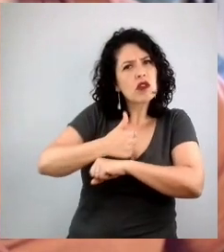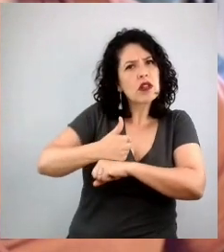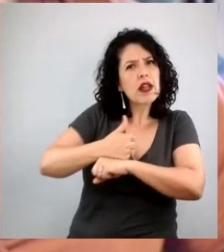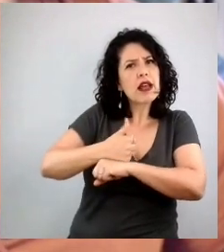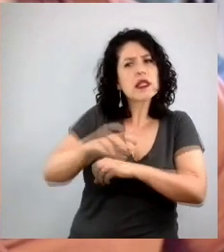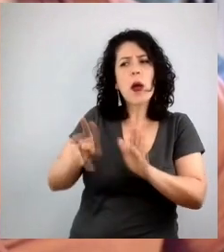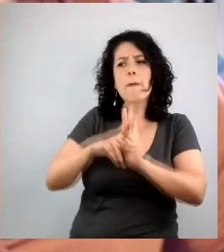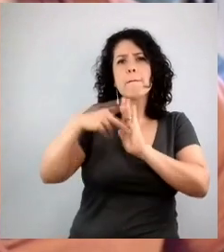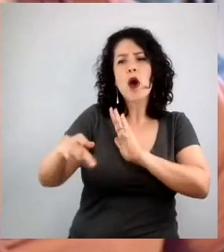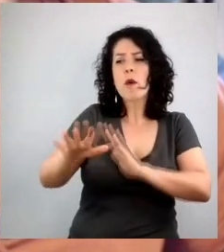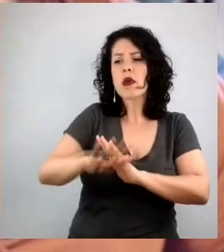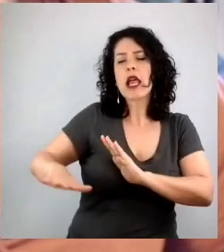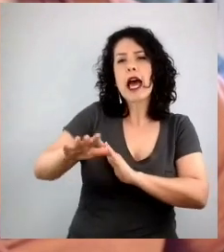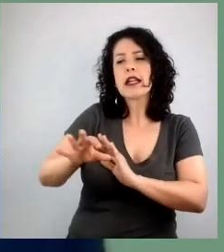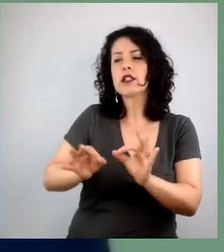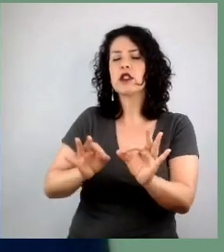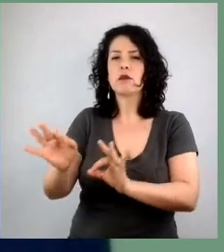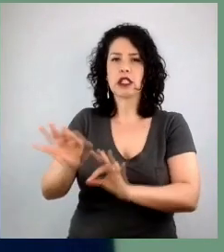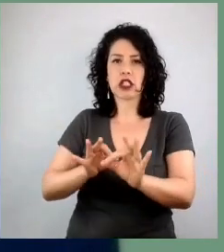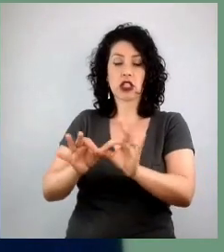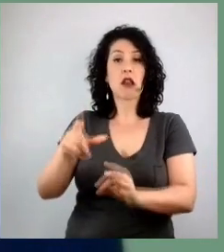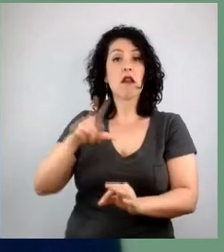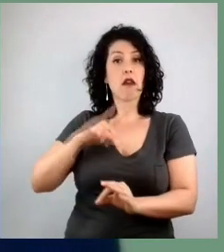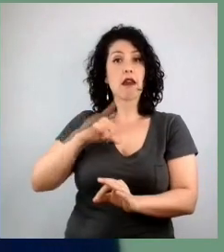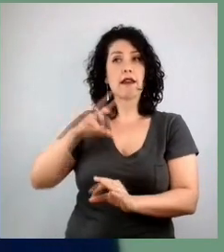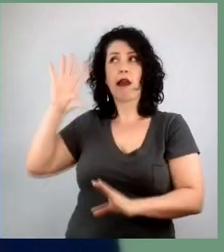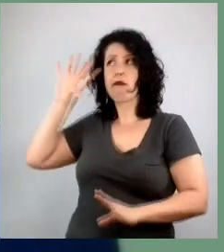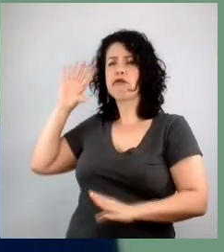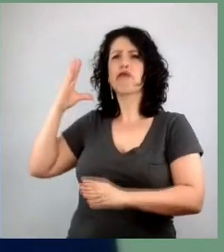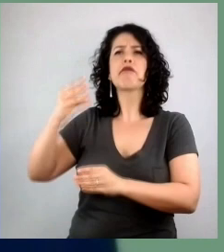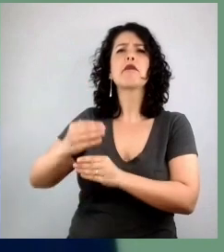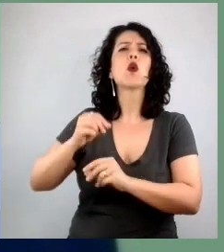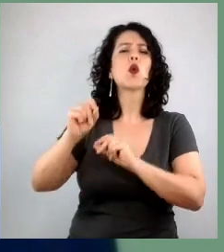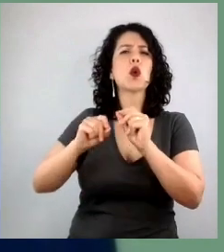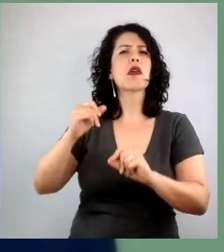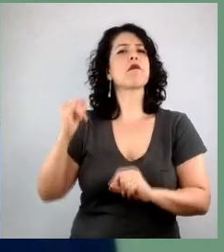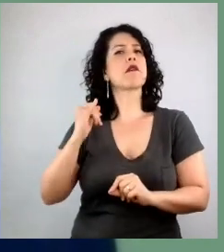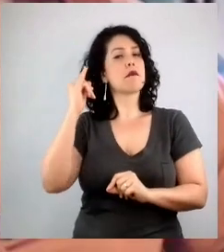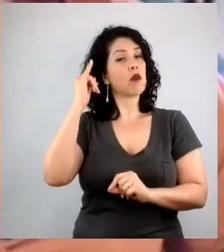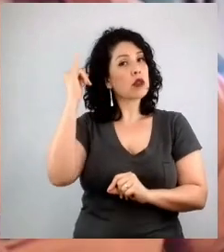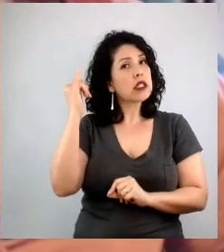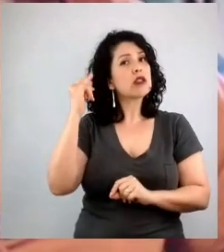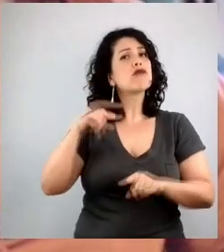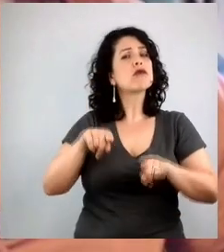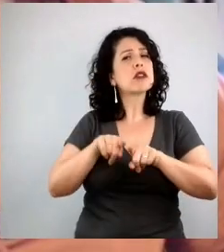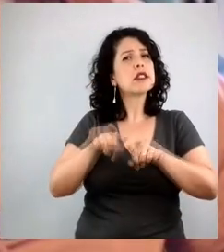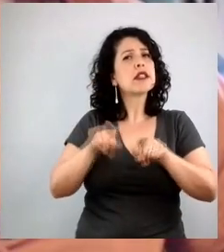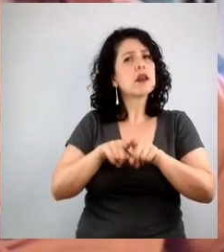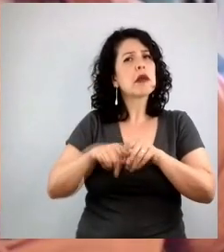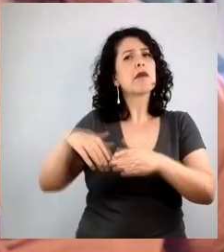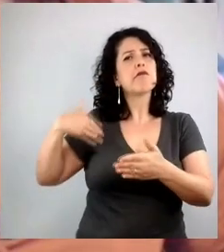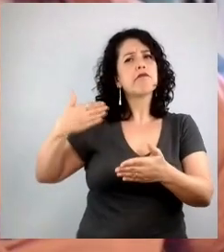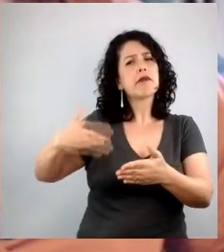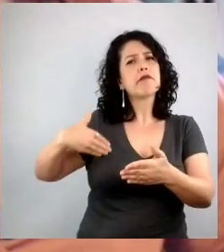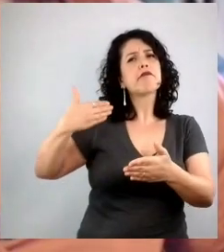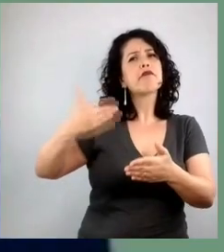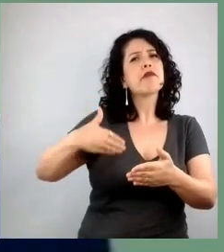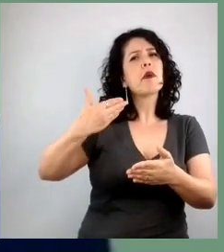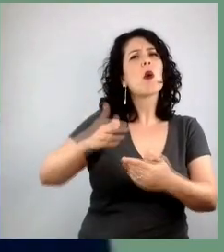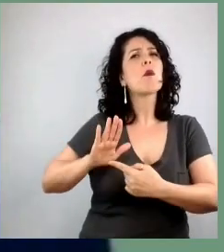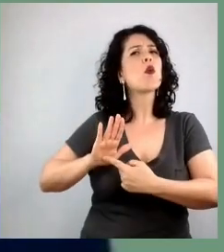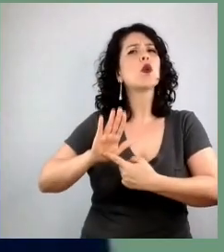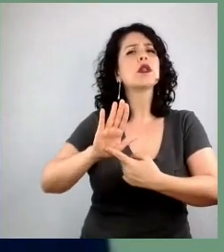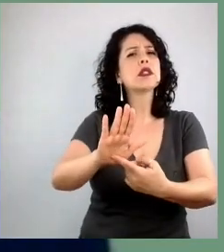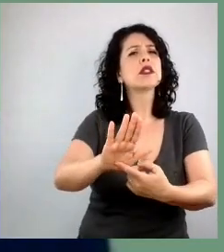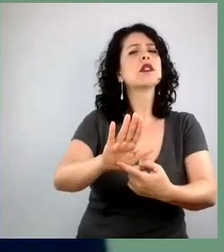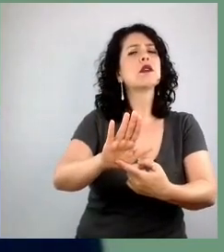realmente têm uma história e um histórico muito importante e que vem aí trazendo muito